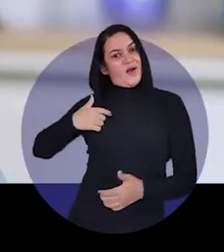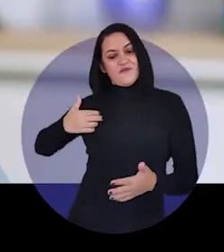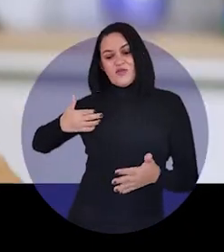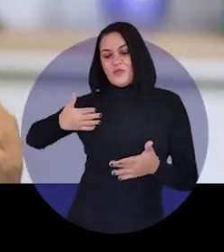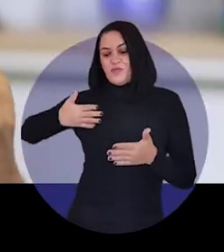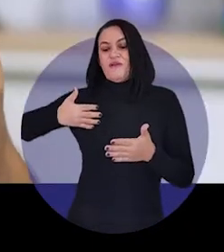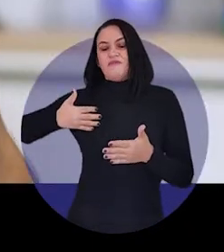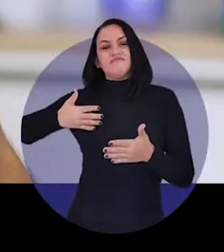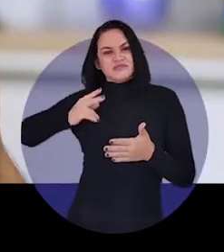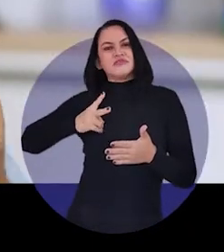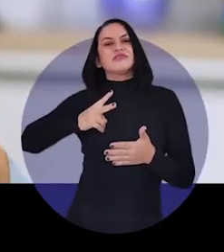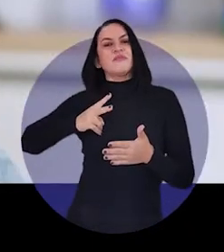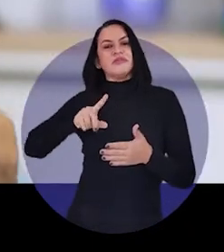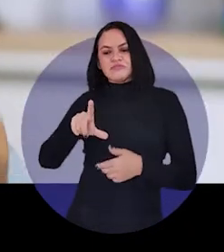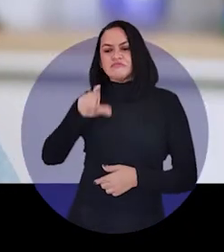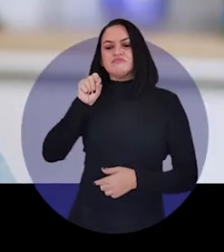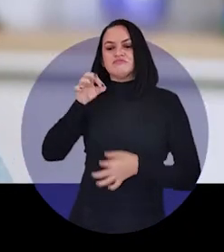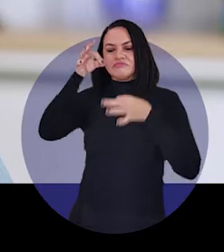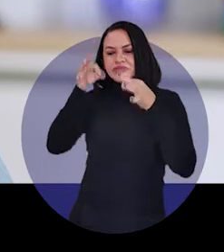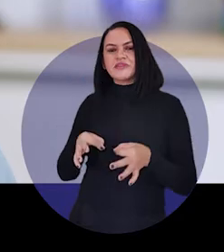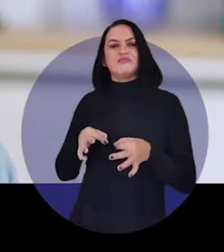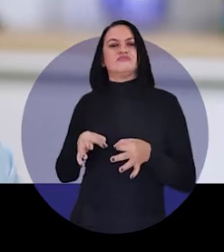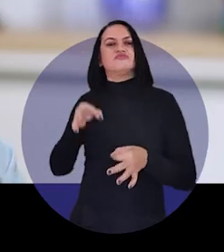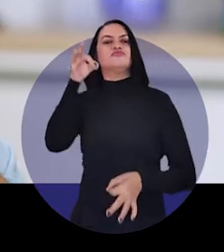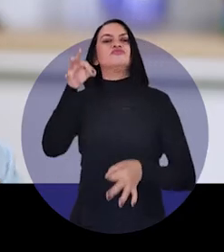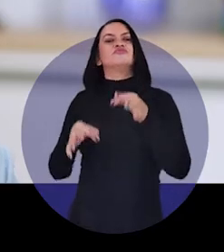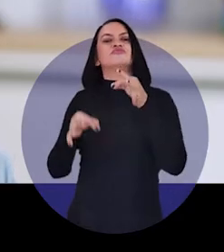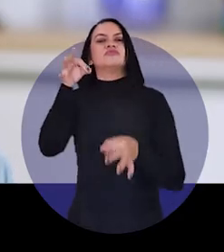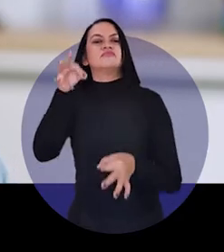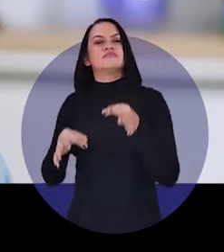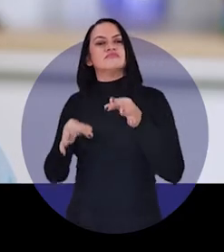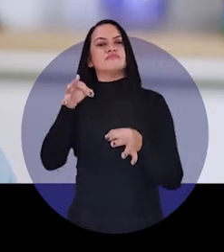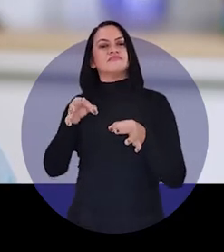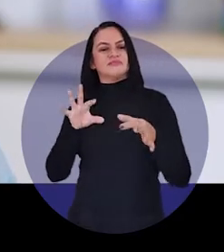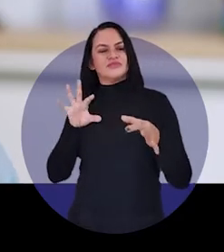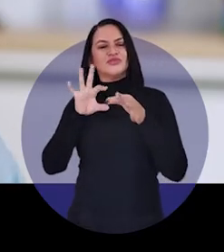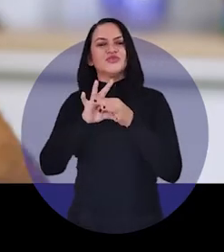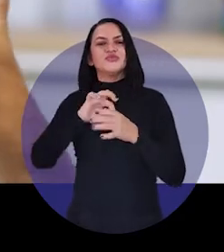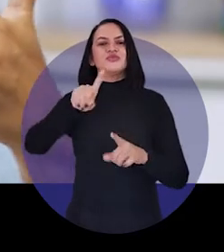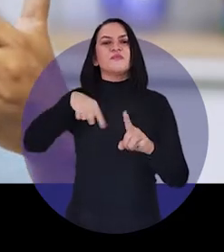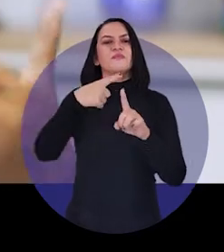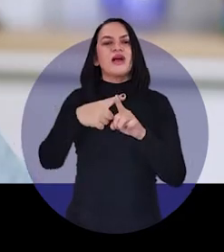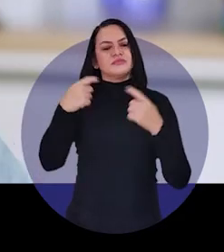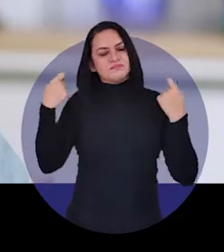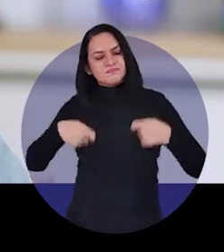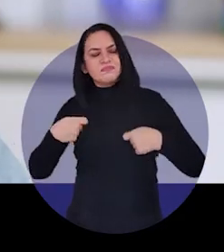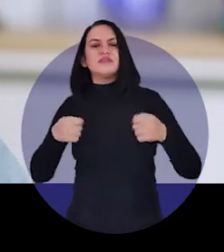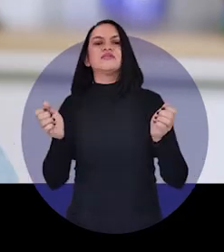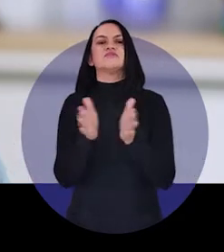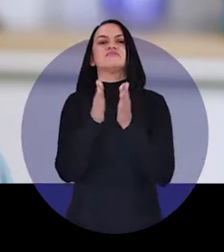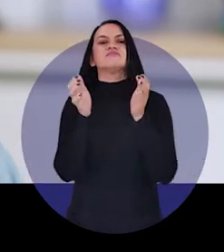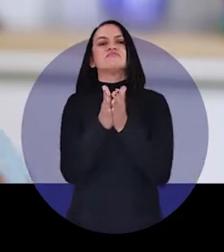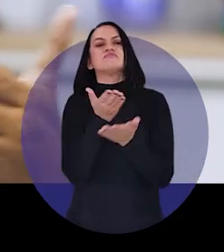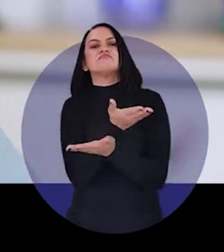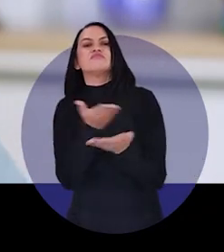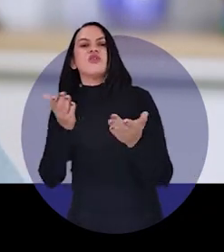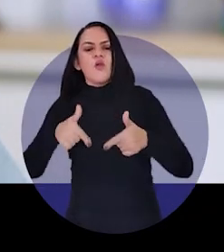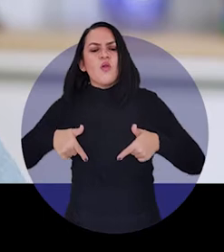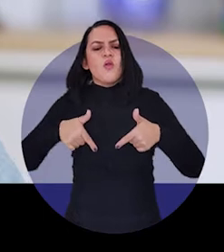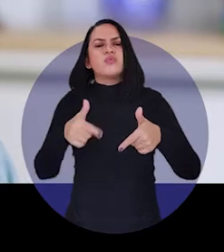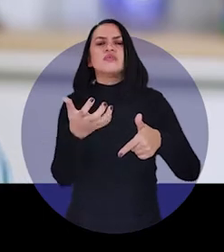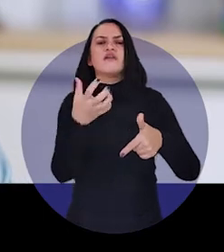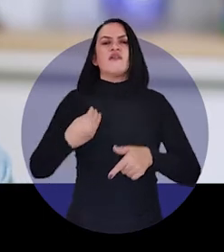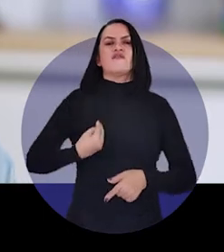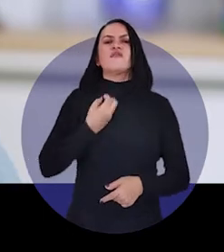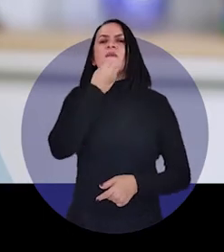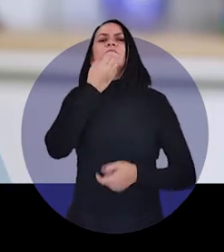vida sempre estive do mesmo lado. Do lado da justiça, do lado de quem mais precisa e de quem luta